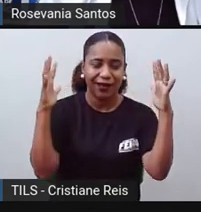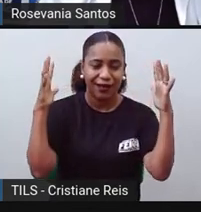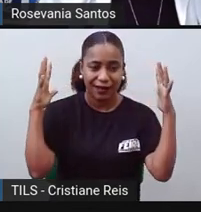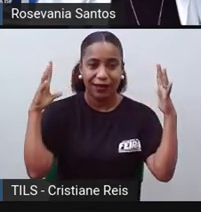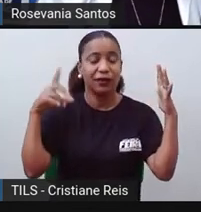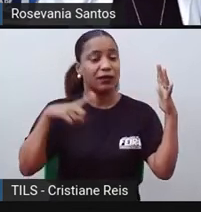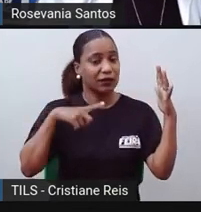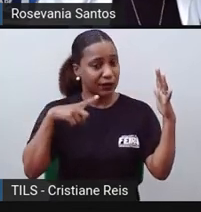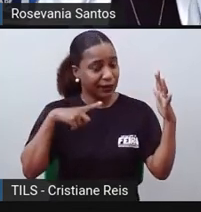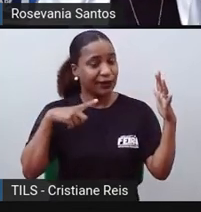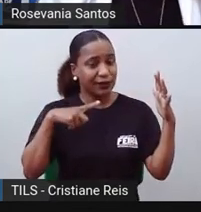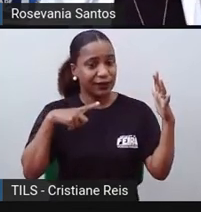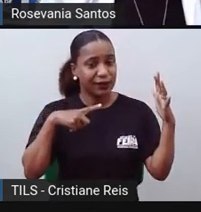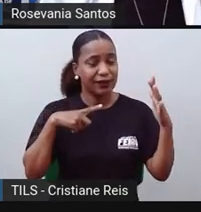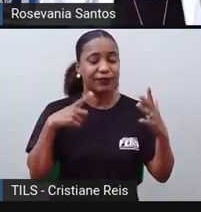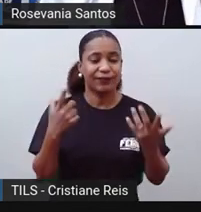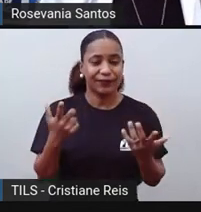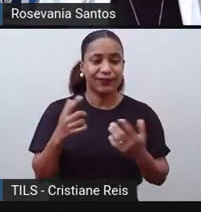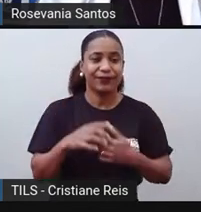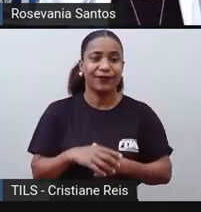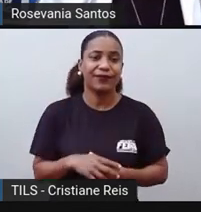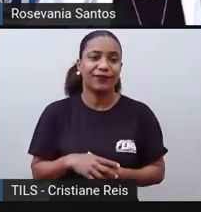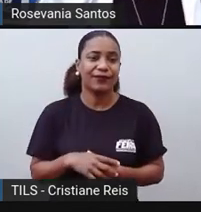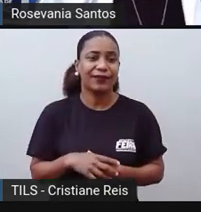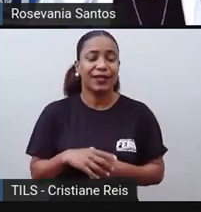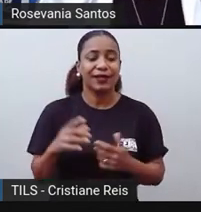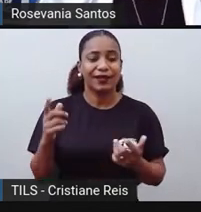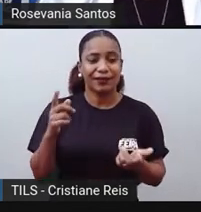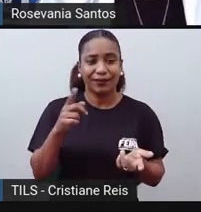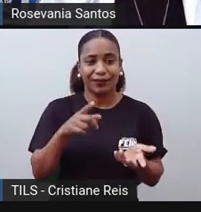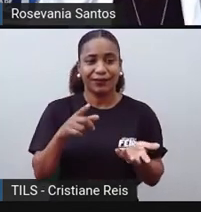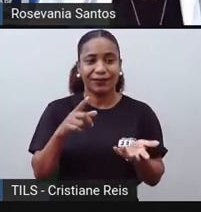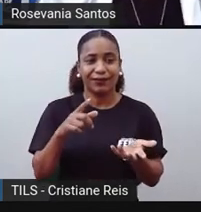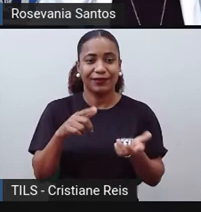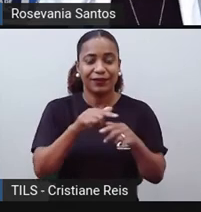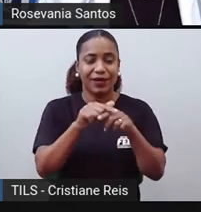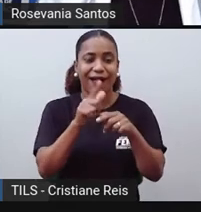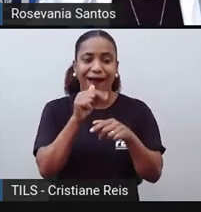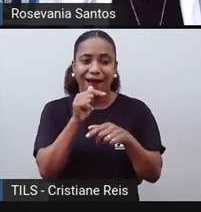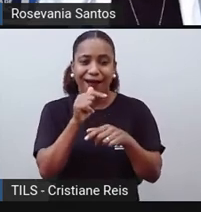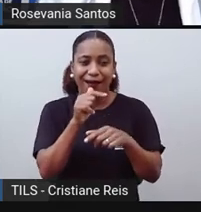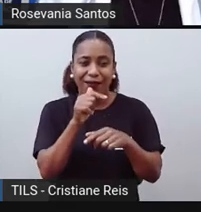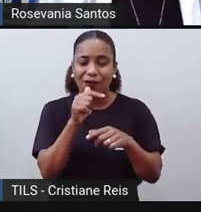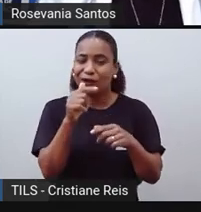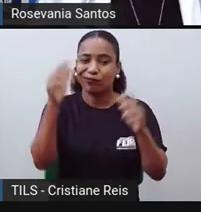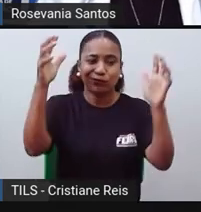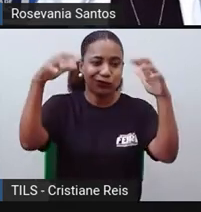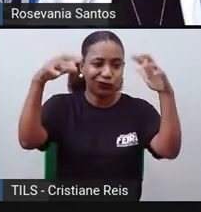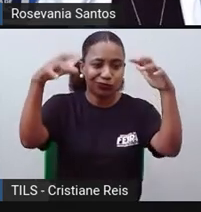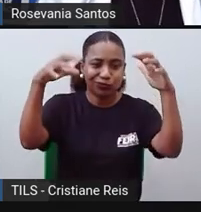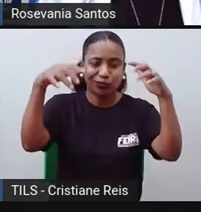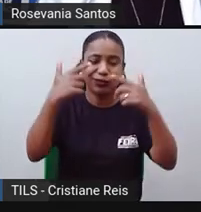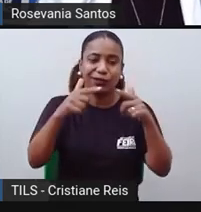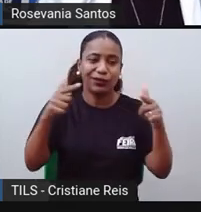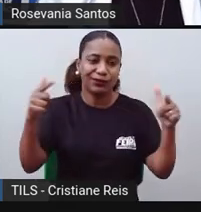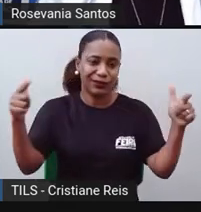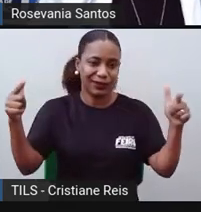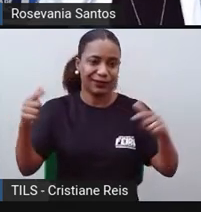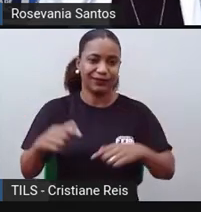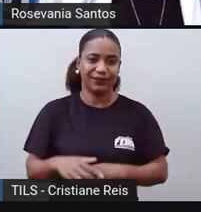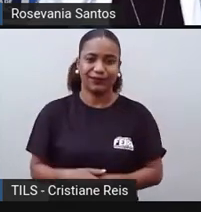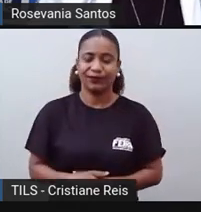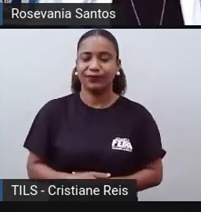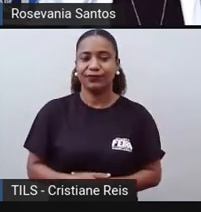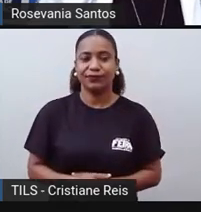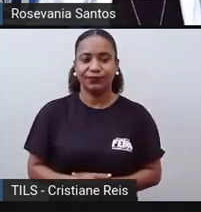da região um pouco, vamos dizer assim, mais voltadas à escassez de água e tudo. A gente tem também